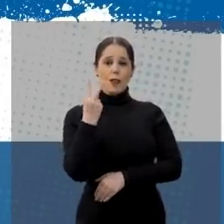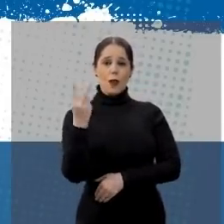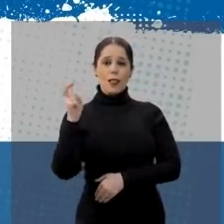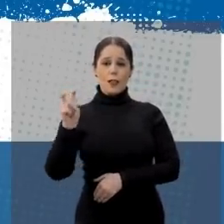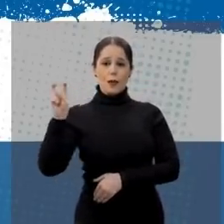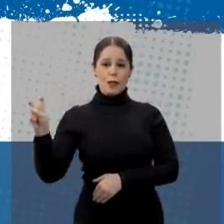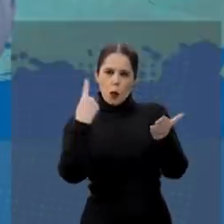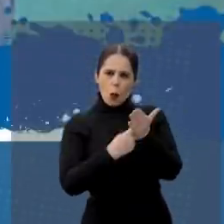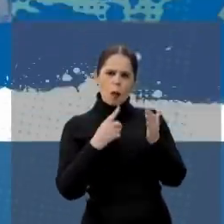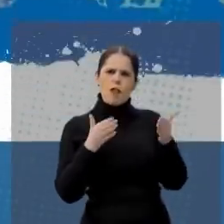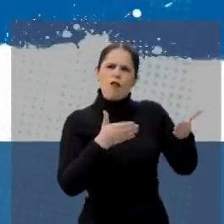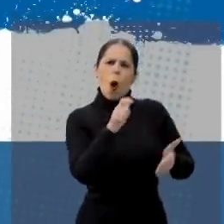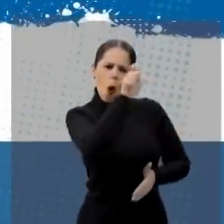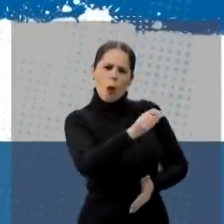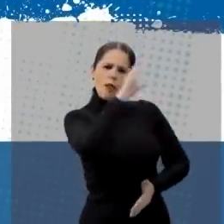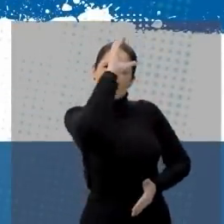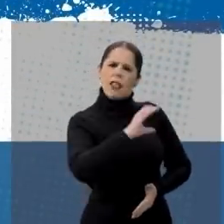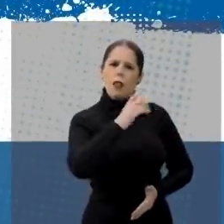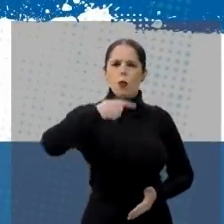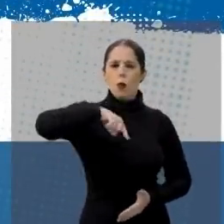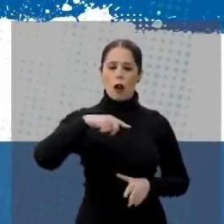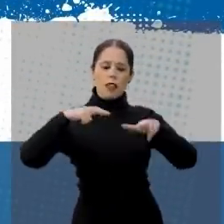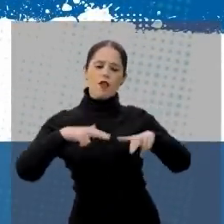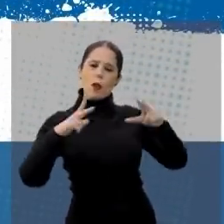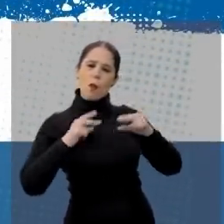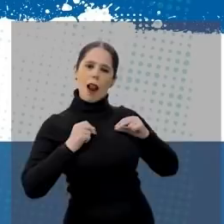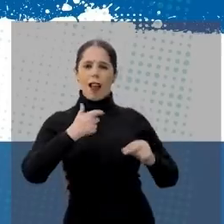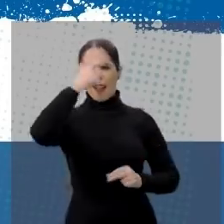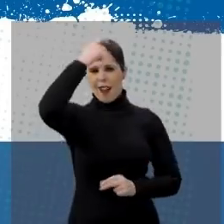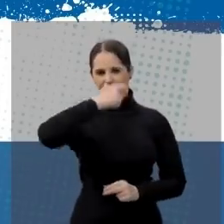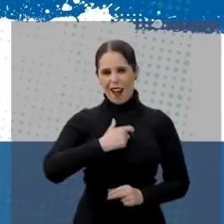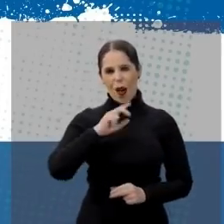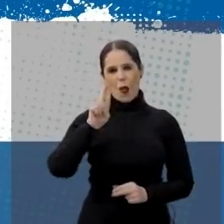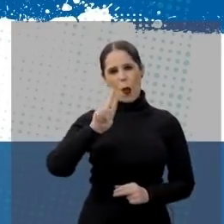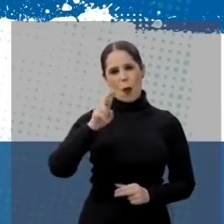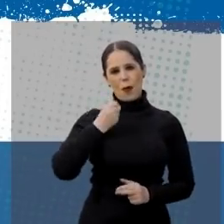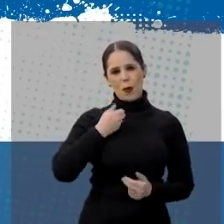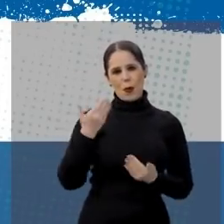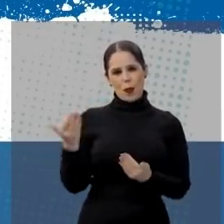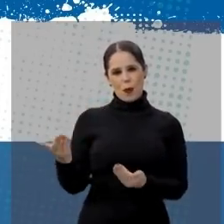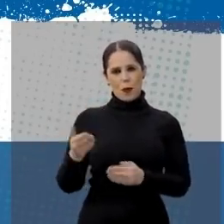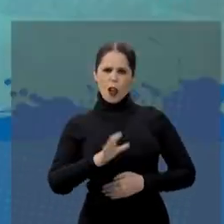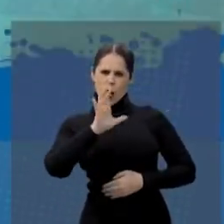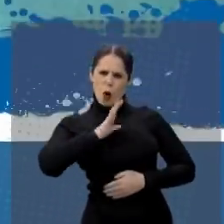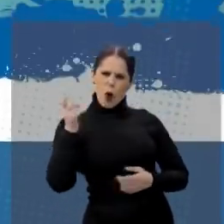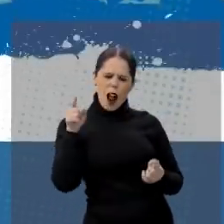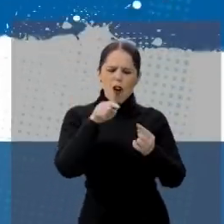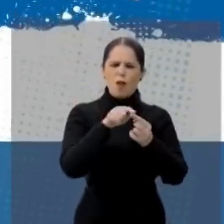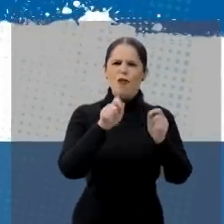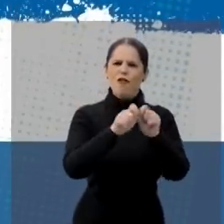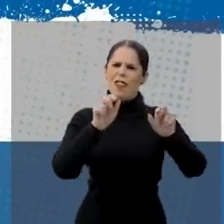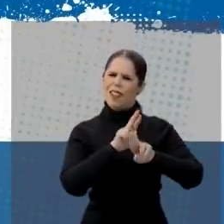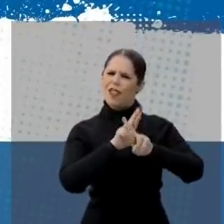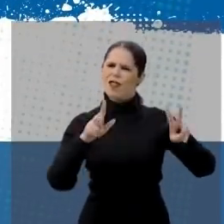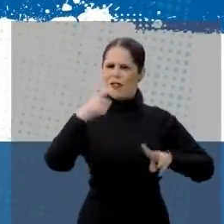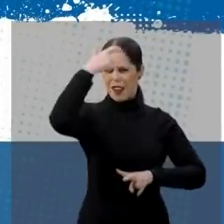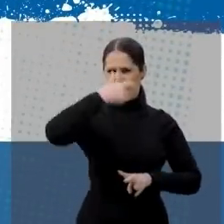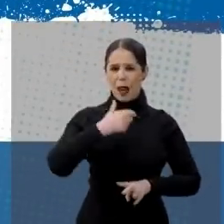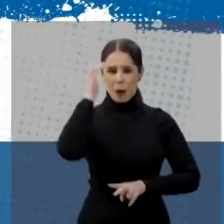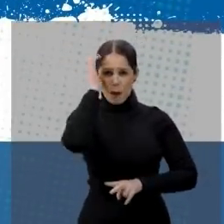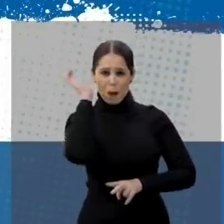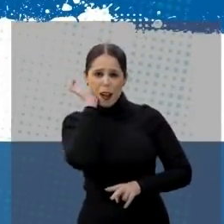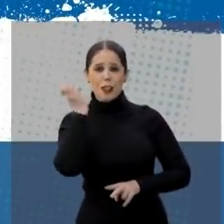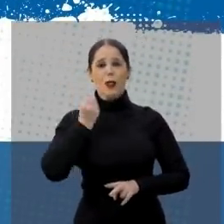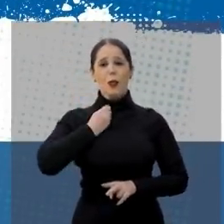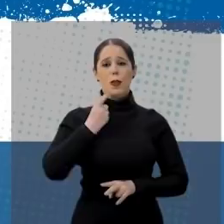10 255. Compromisso com o cidadão. Nossa região merece. Sou Claudinho Viana, 10 200. Coragem para fazer diferente.